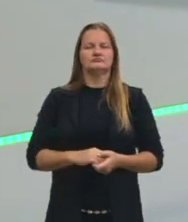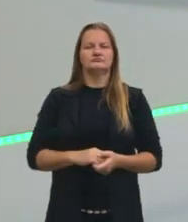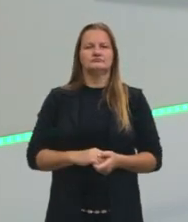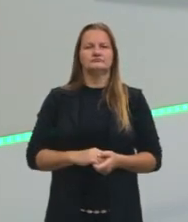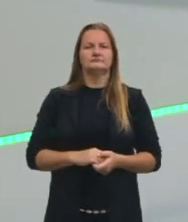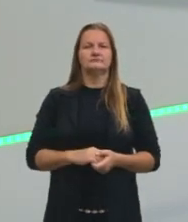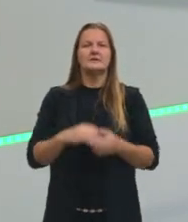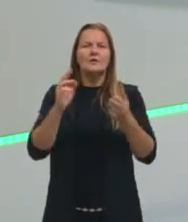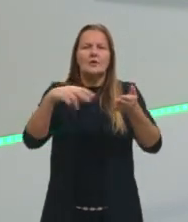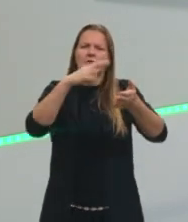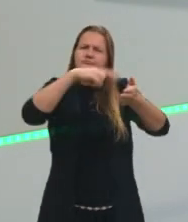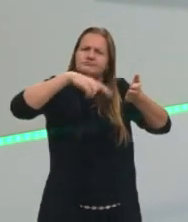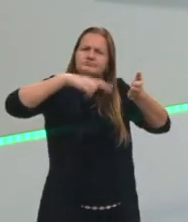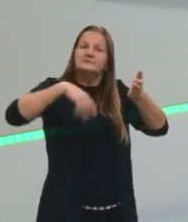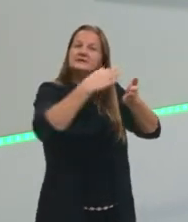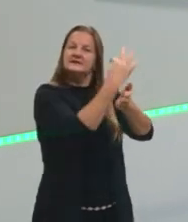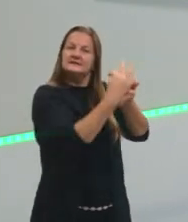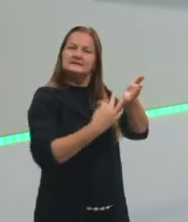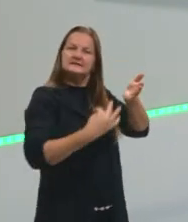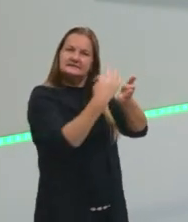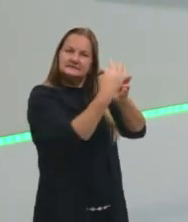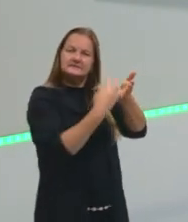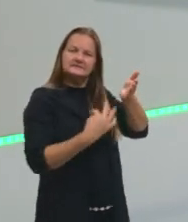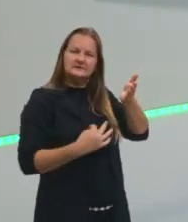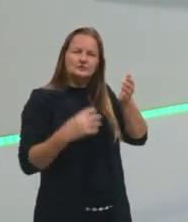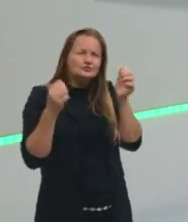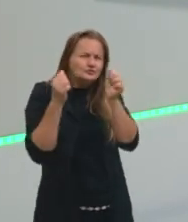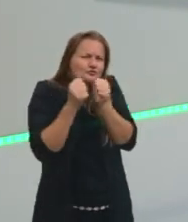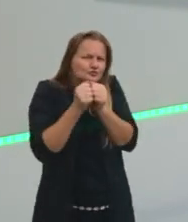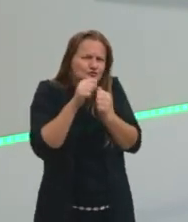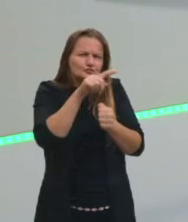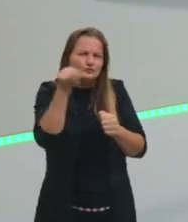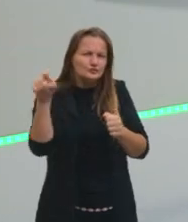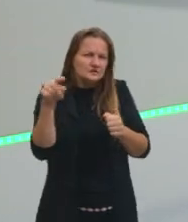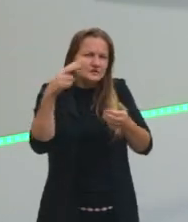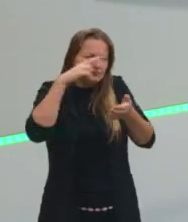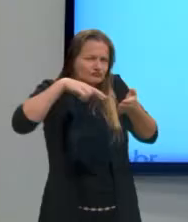texto e eu vou pedir que a câmera foque aqui para que vocês acompanhem junto a leitura comigo.